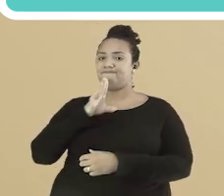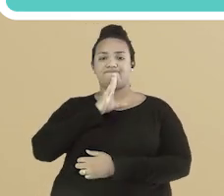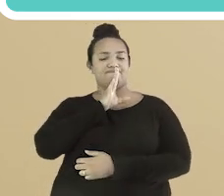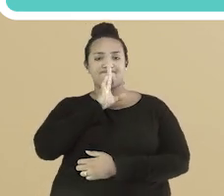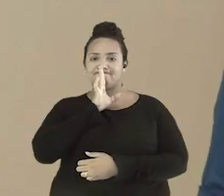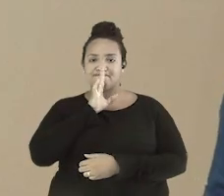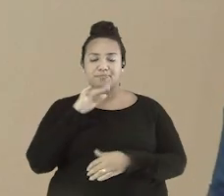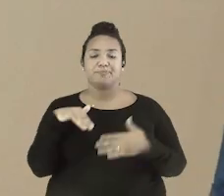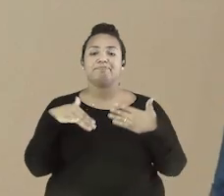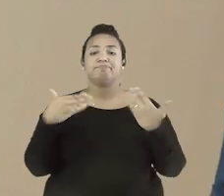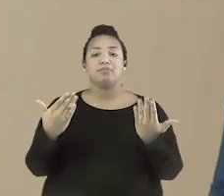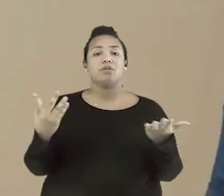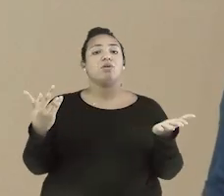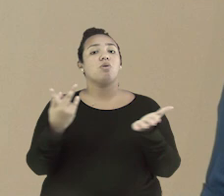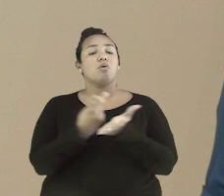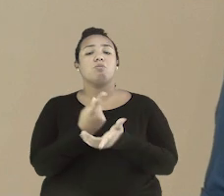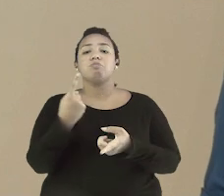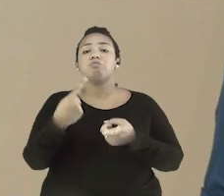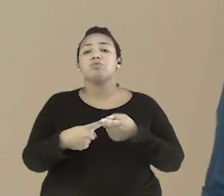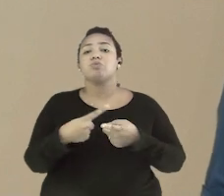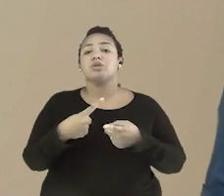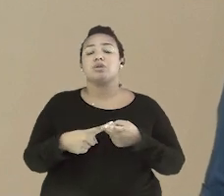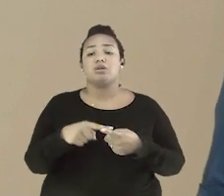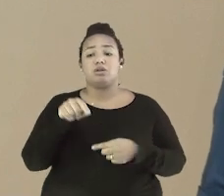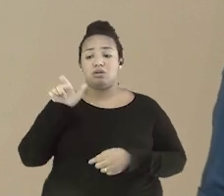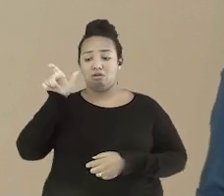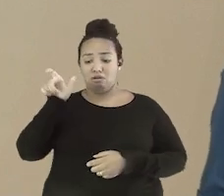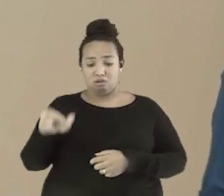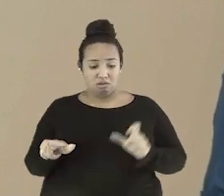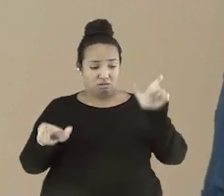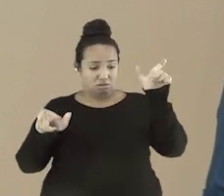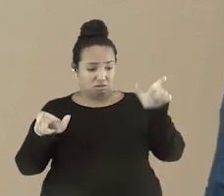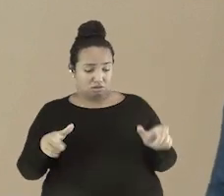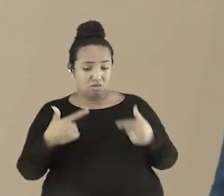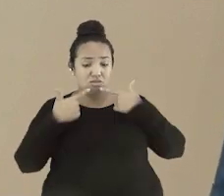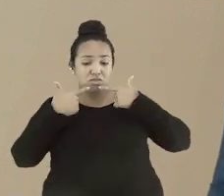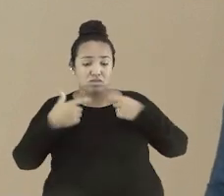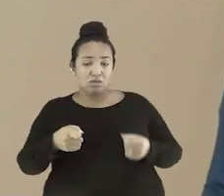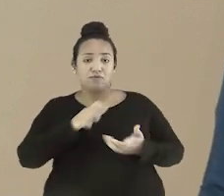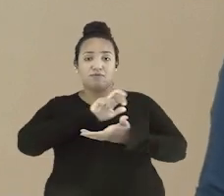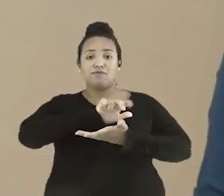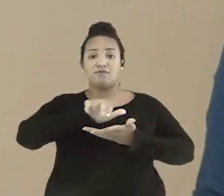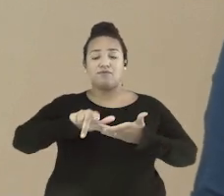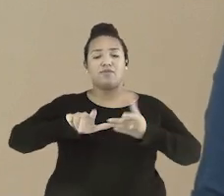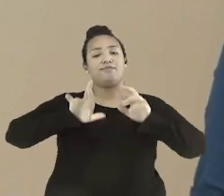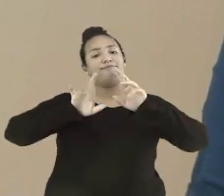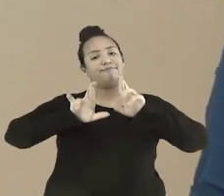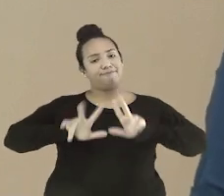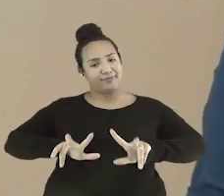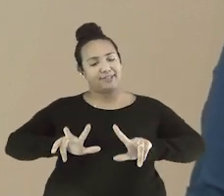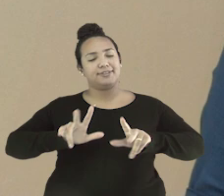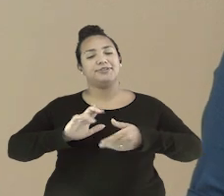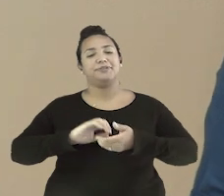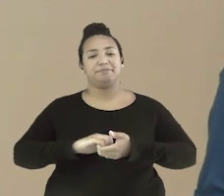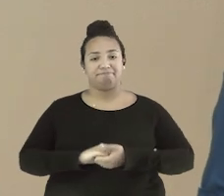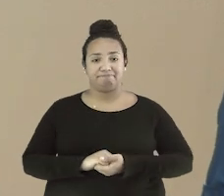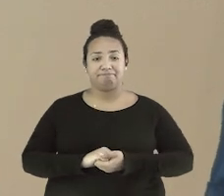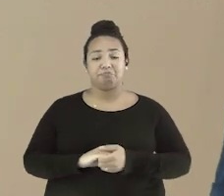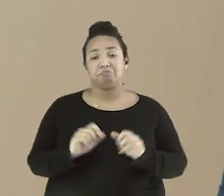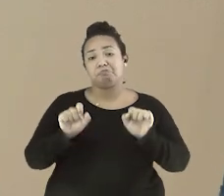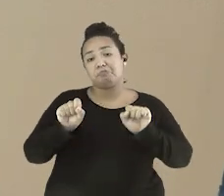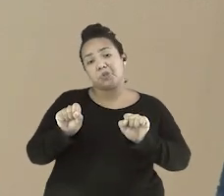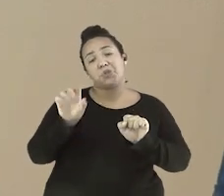conhece. Isso ocorreu, pois as variedades linguísticas entre o paciente e o médico são diferentes.